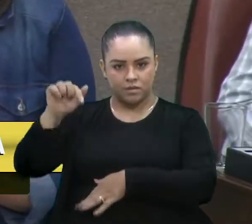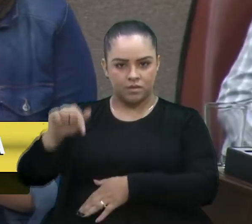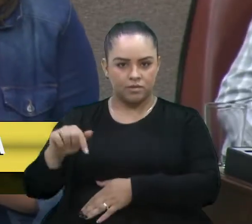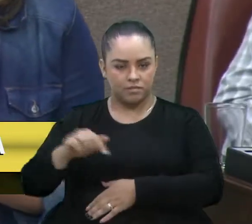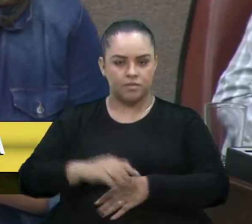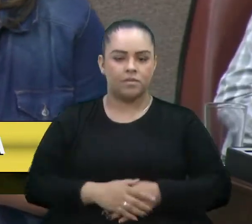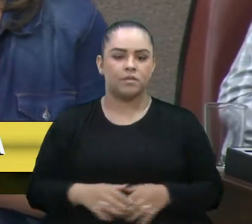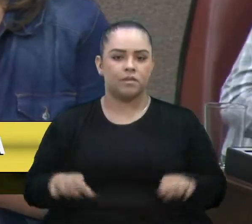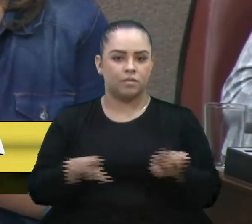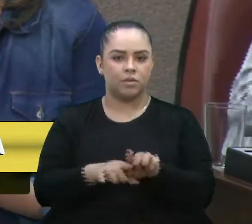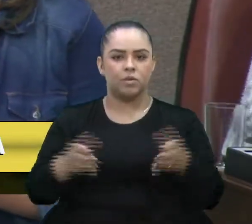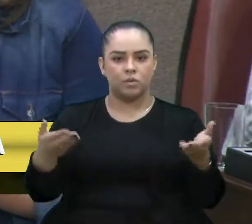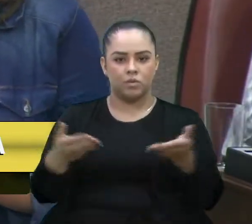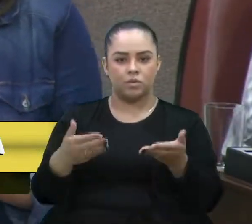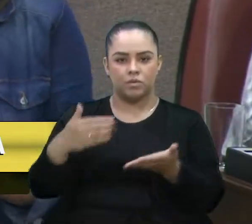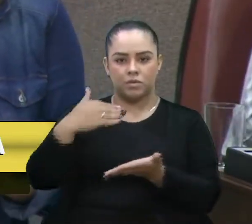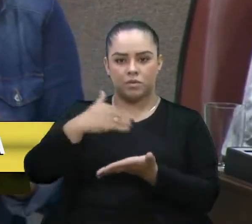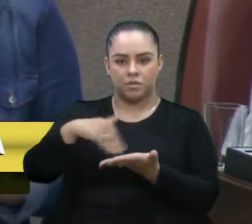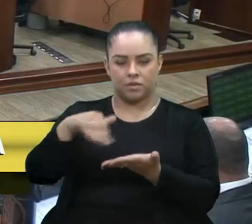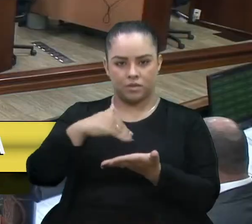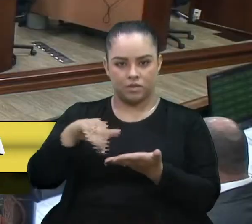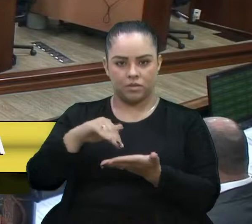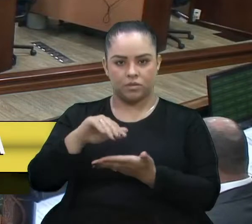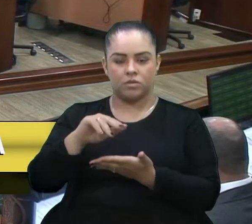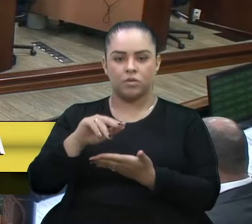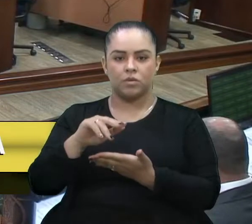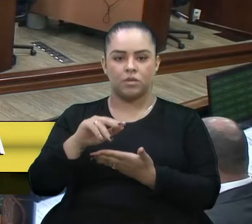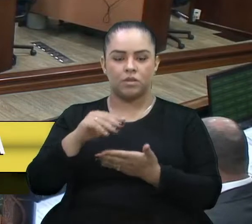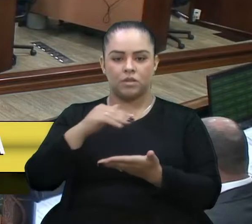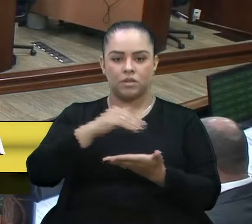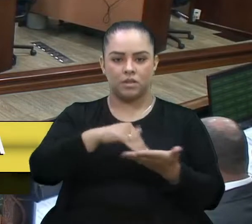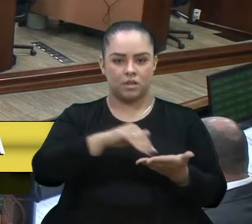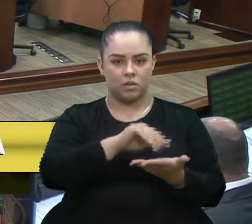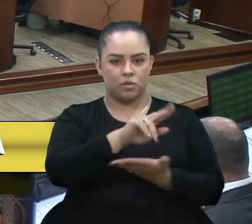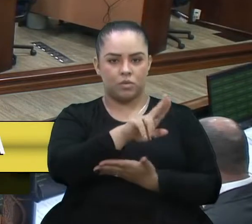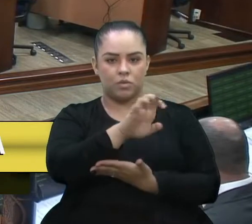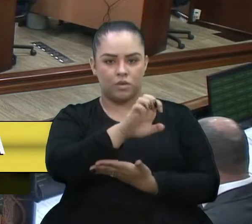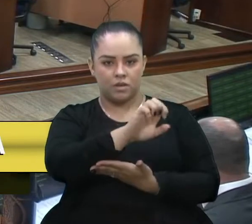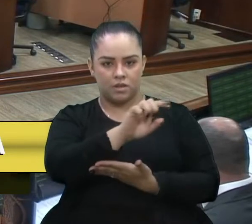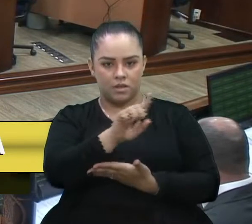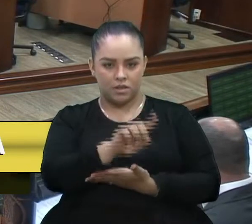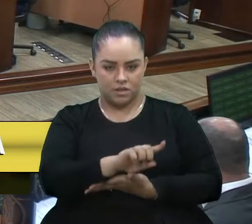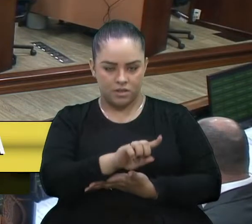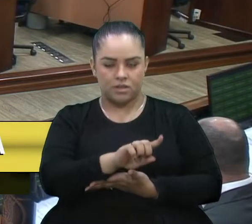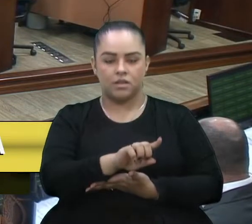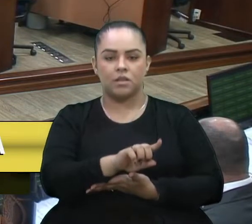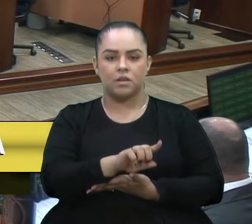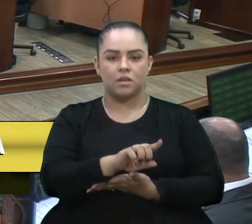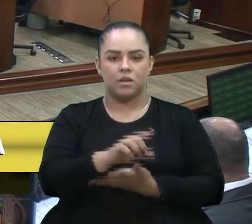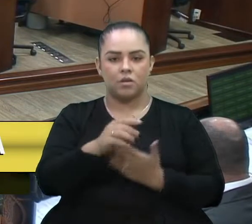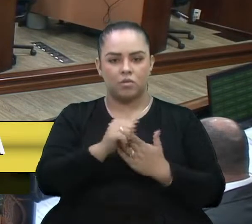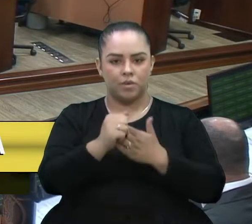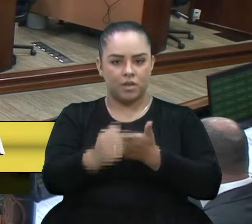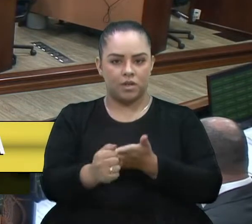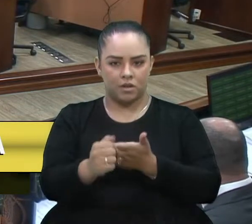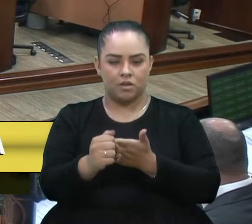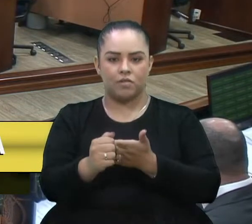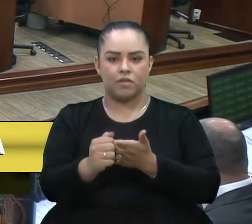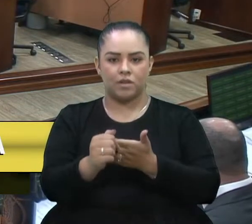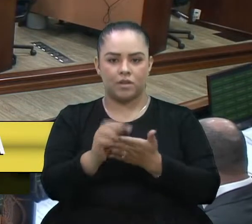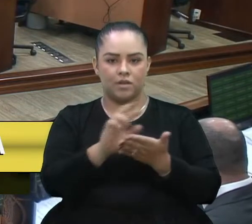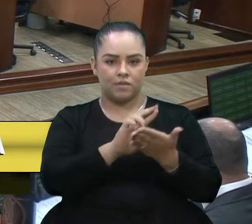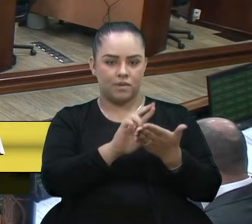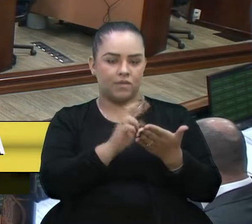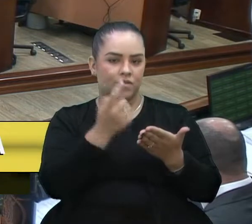hoje o secretário João Ues, naquele momento, nos assessorava, junto e acompanhava a revisão do plano, nós